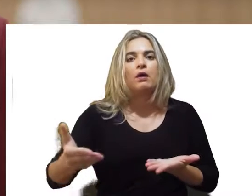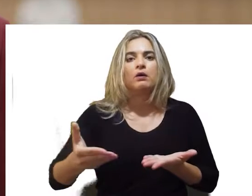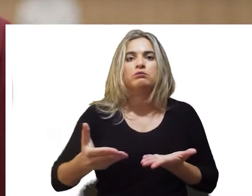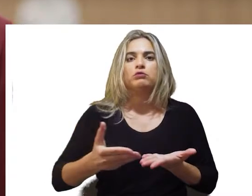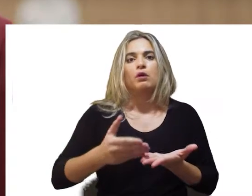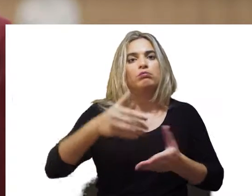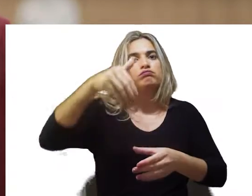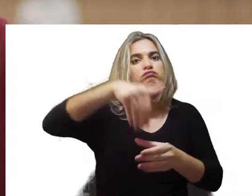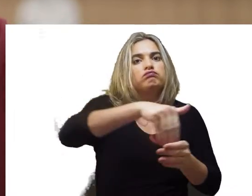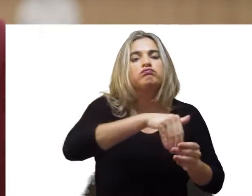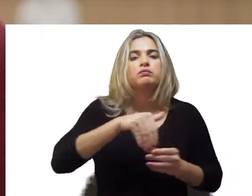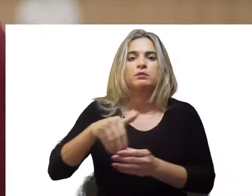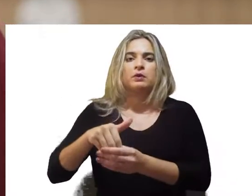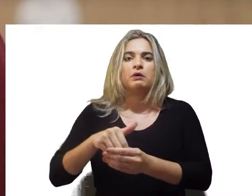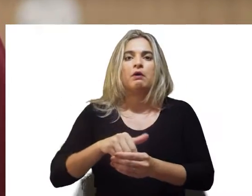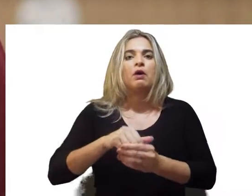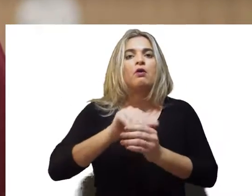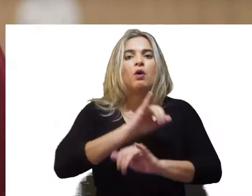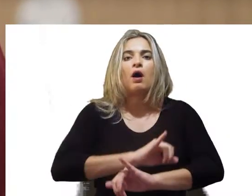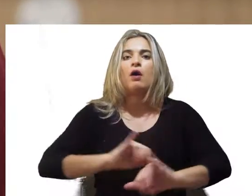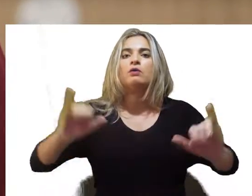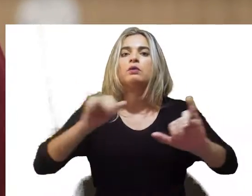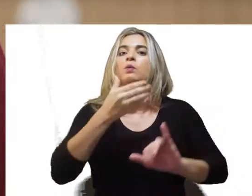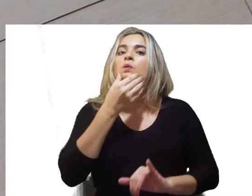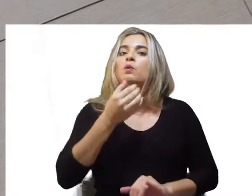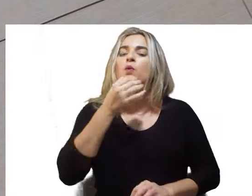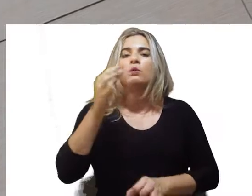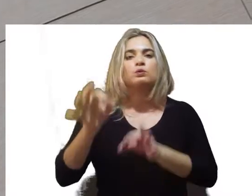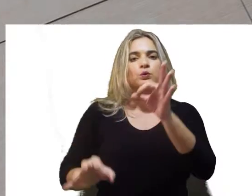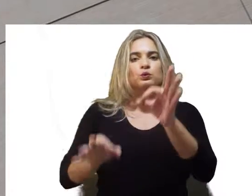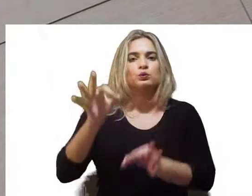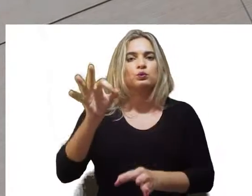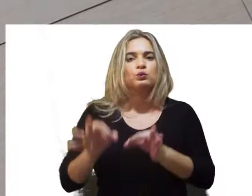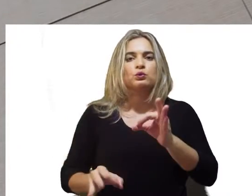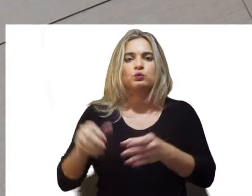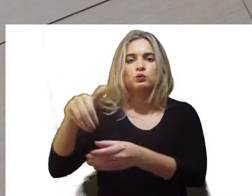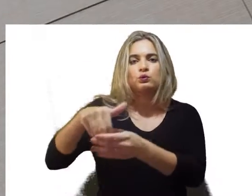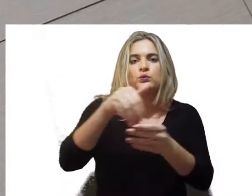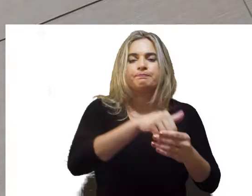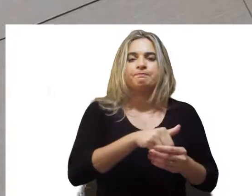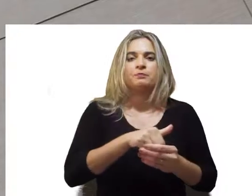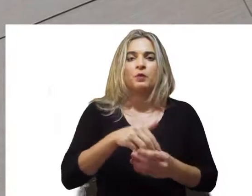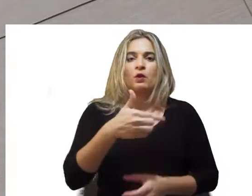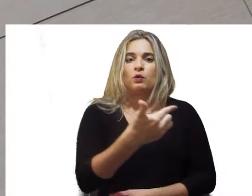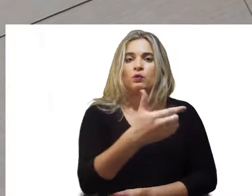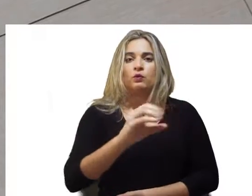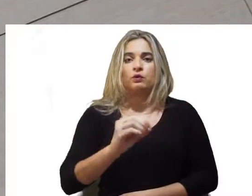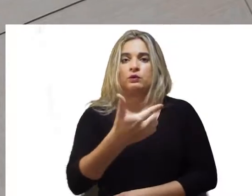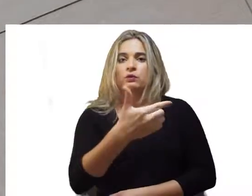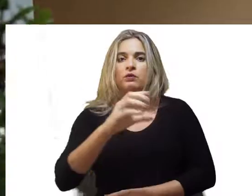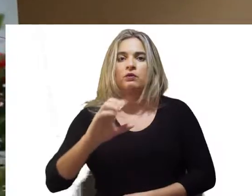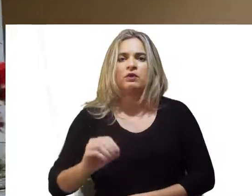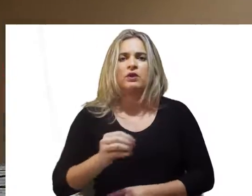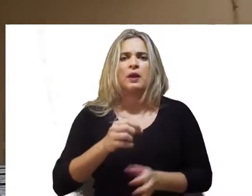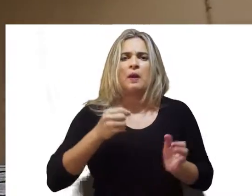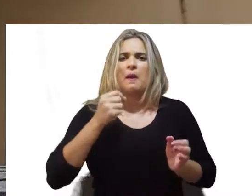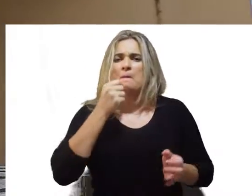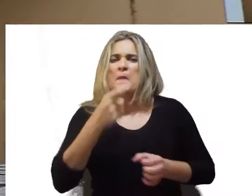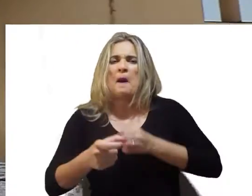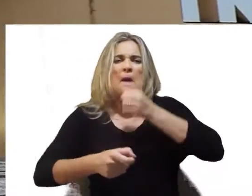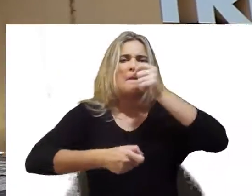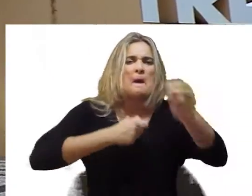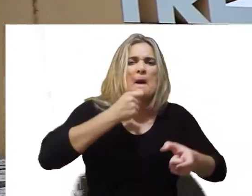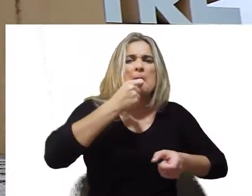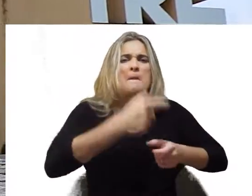o alerta dado pelo Corregedor Regional Eleitoral do Rio Grande do Norte. A campanha eleitoral de 2020 registrou um aumento no volume de denúncias